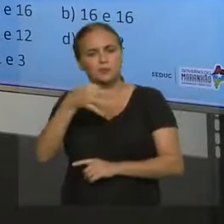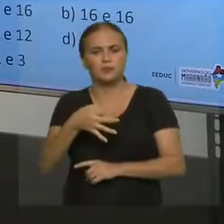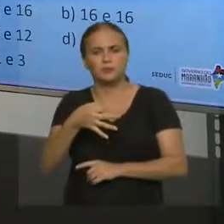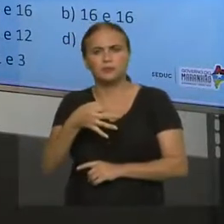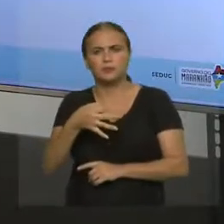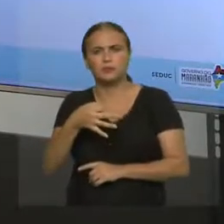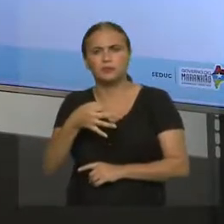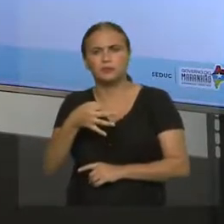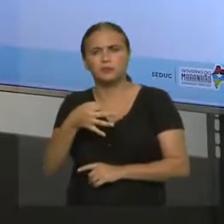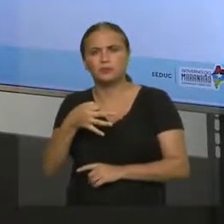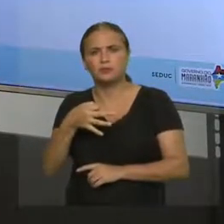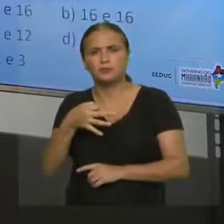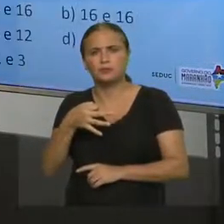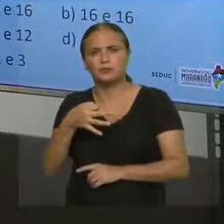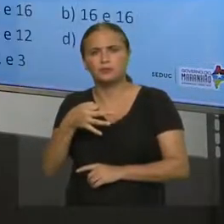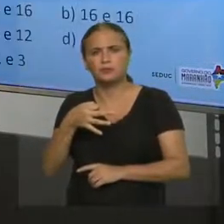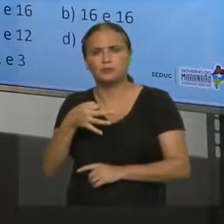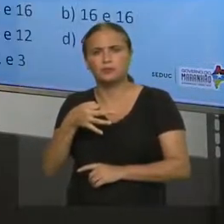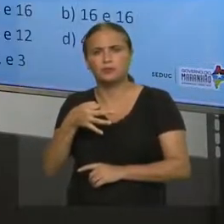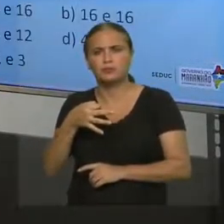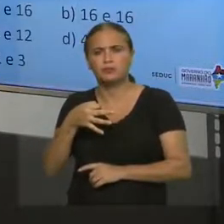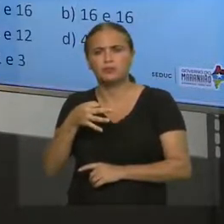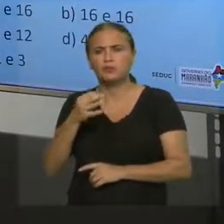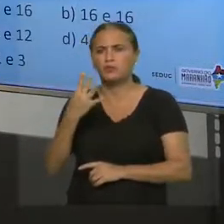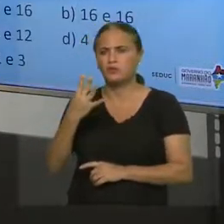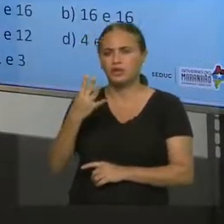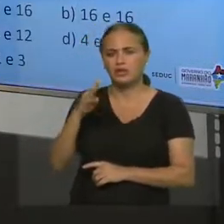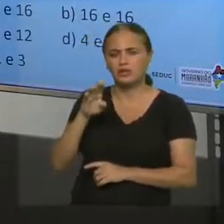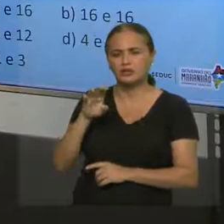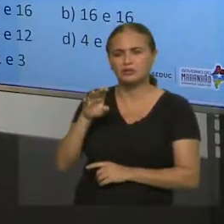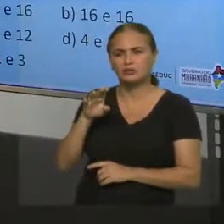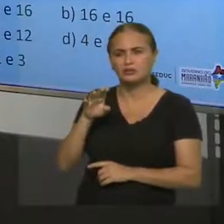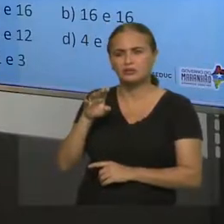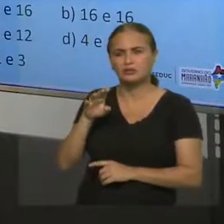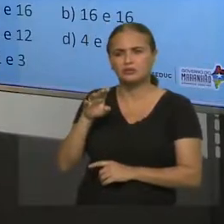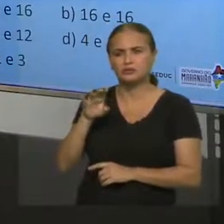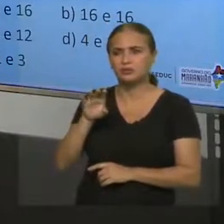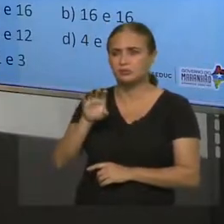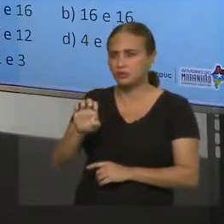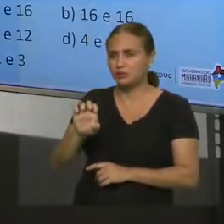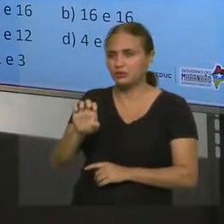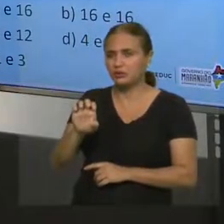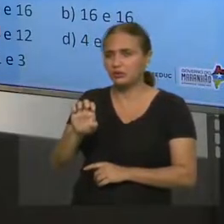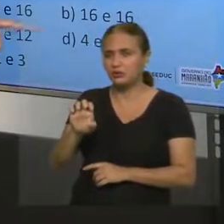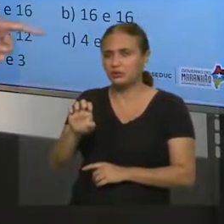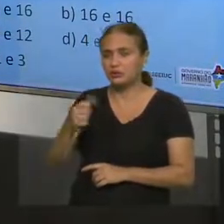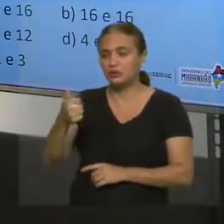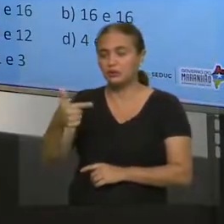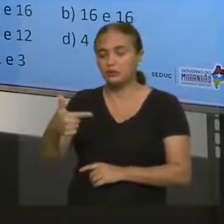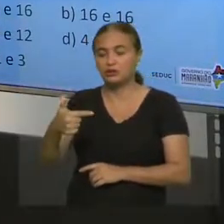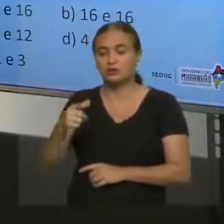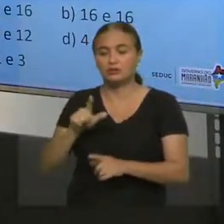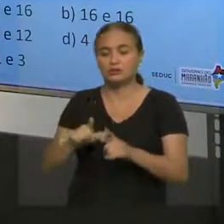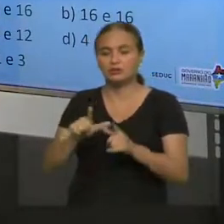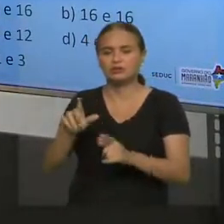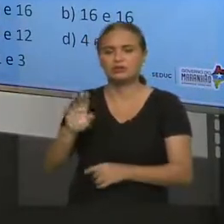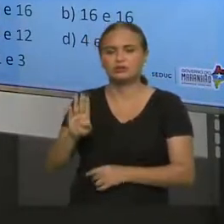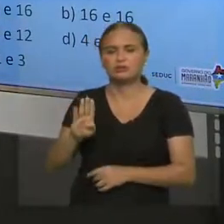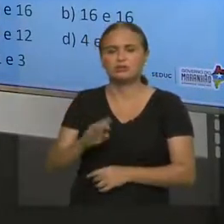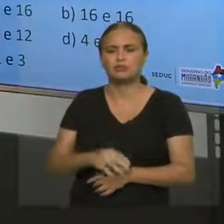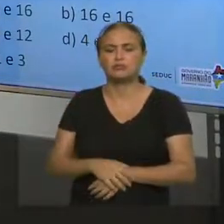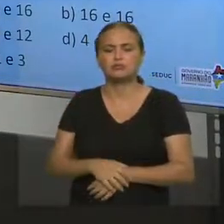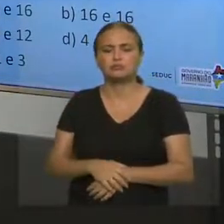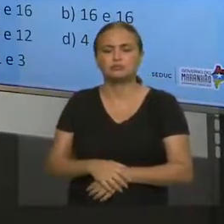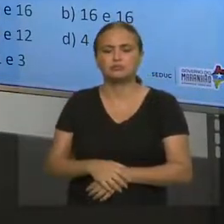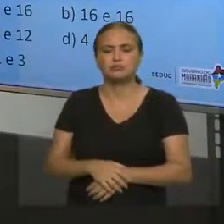e 12, letra 4 e 12, aliás, letra D. Aqui, 4 e 12, 2 vezes 4,